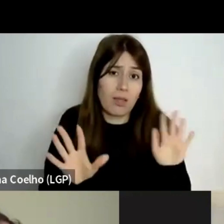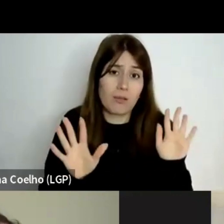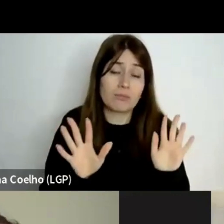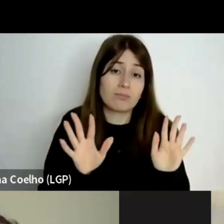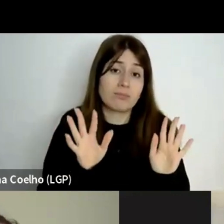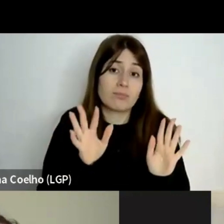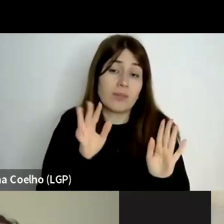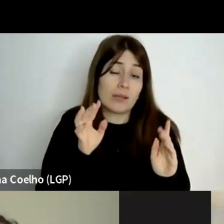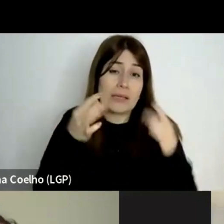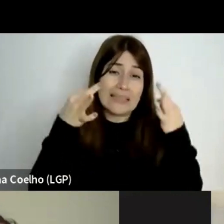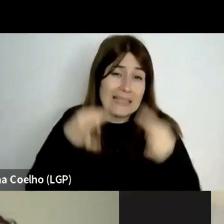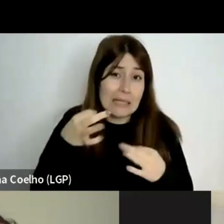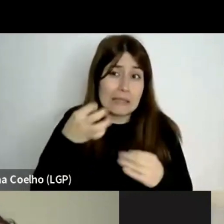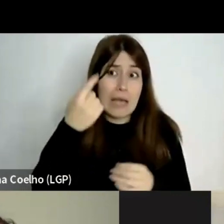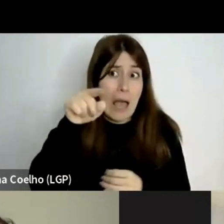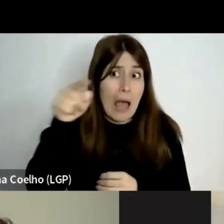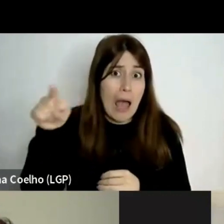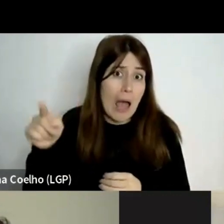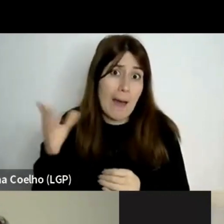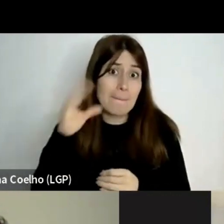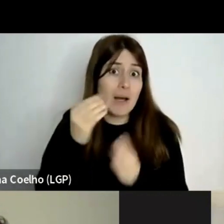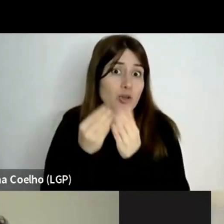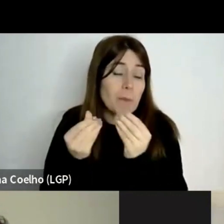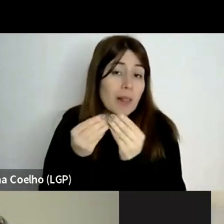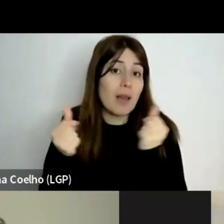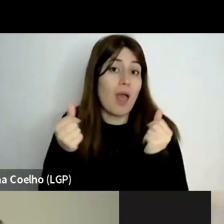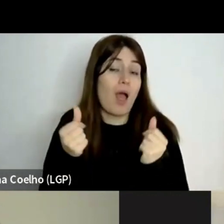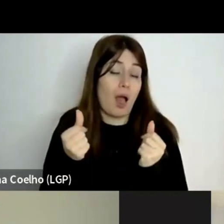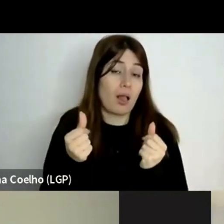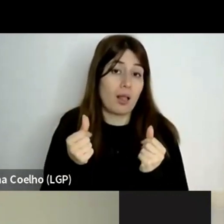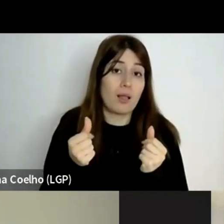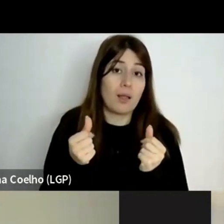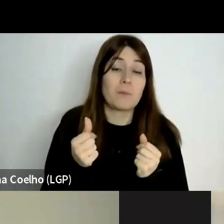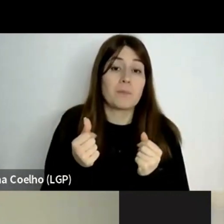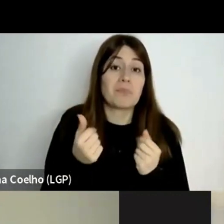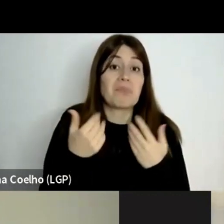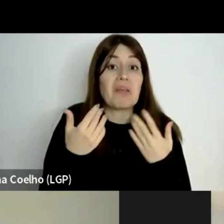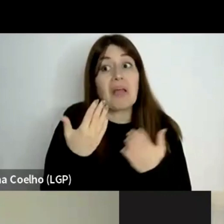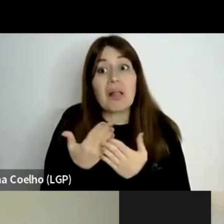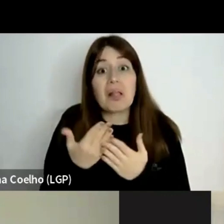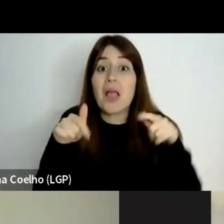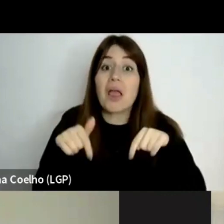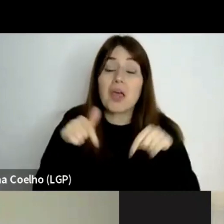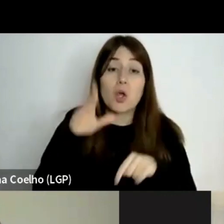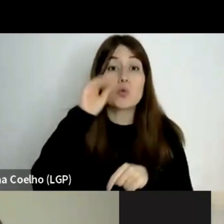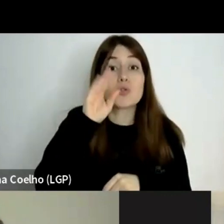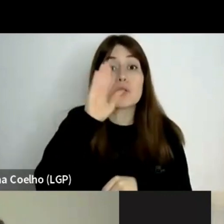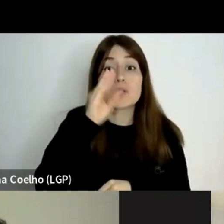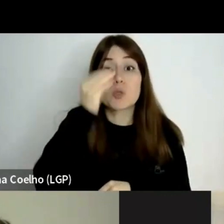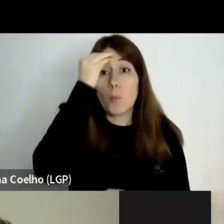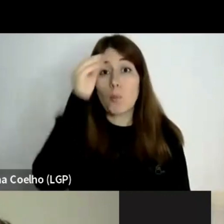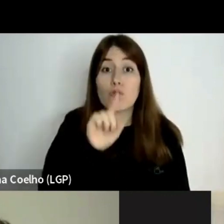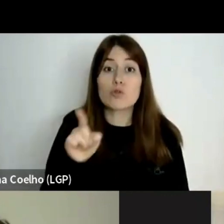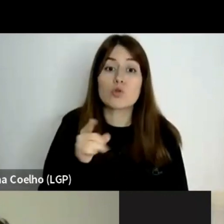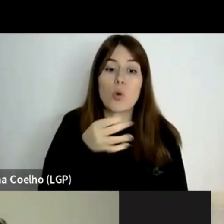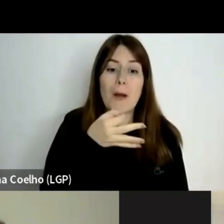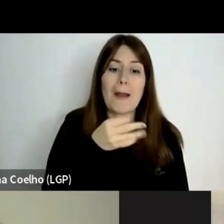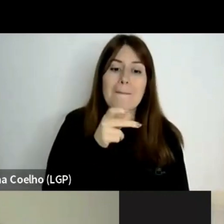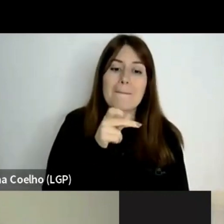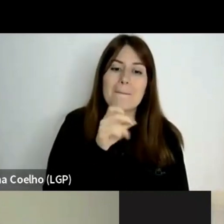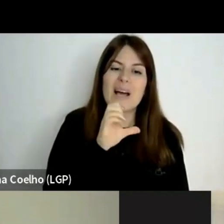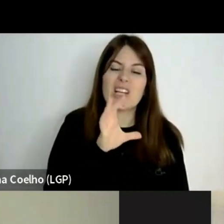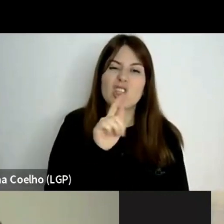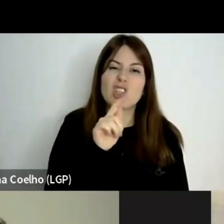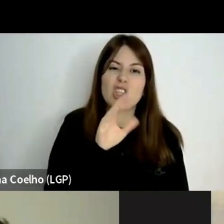haverá e eu até aqui, não sei se o professor Pacheco Pereira terá material sob a